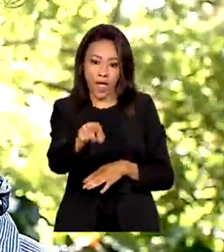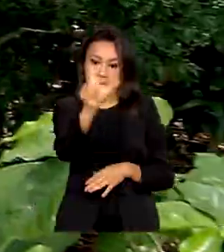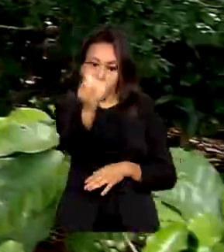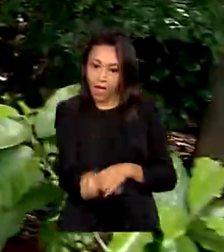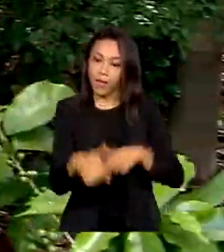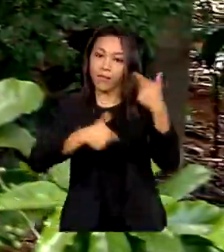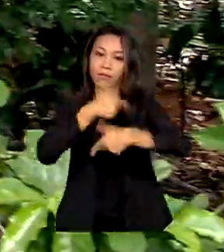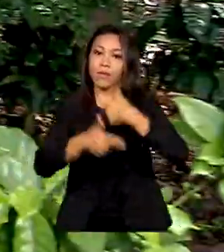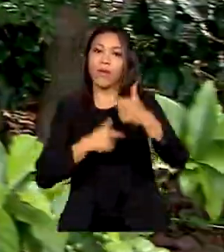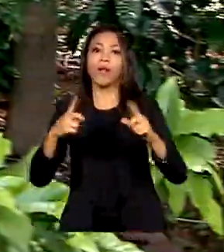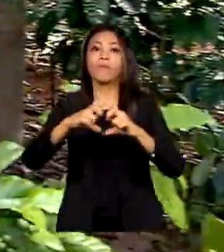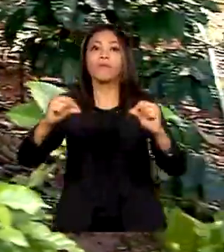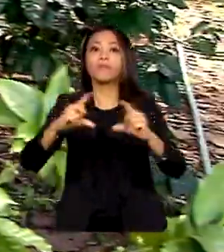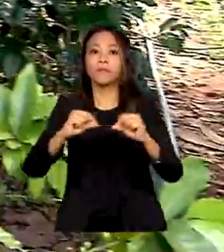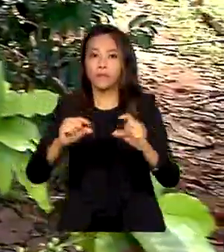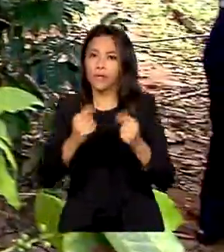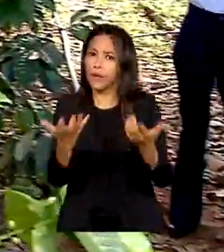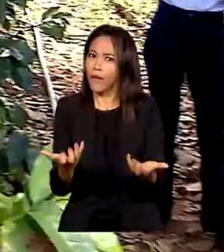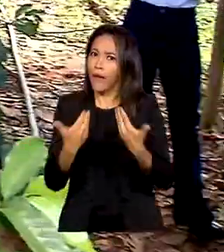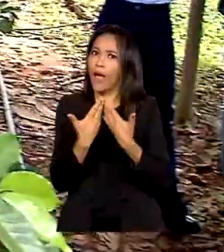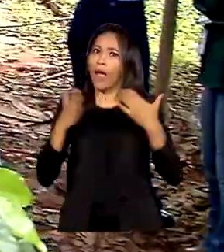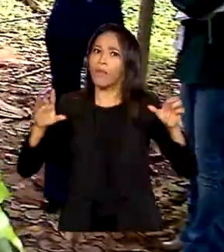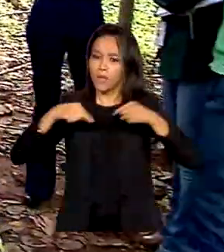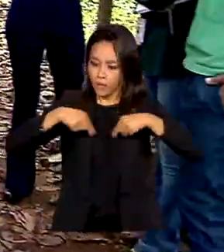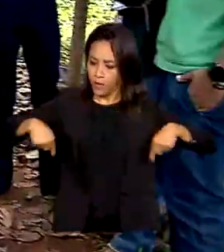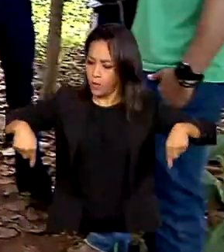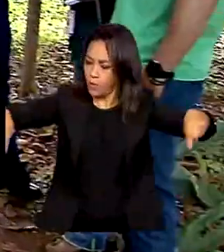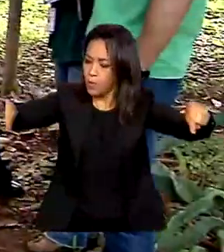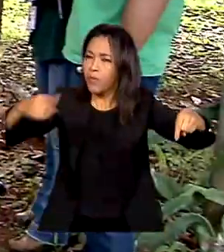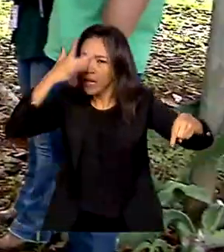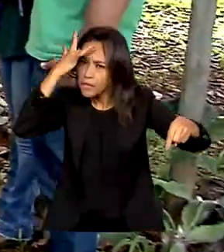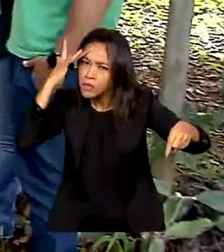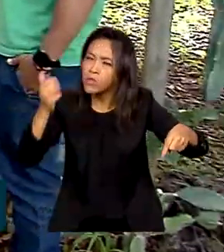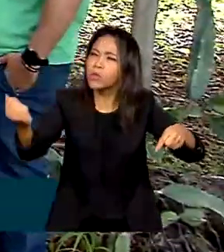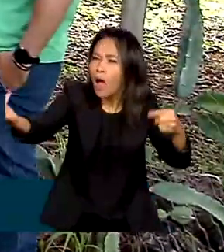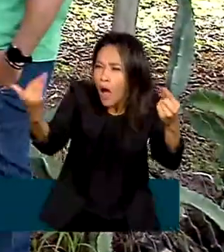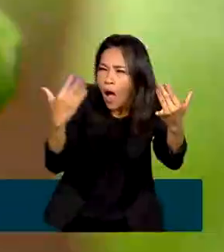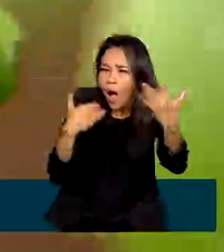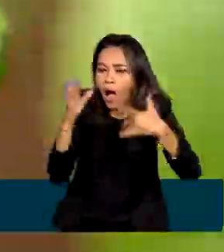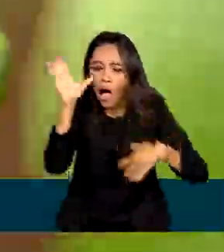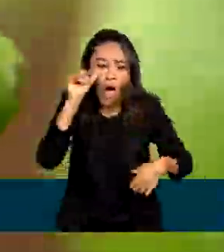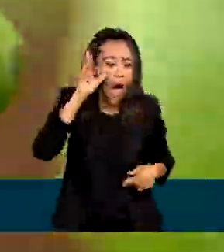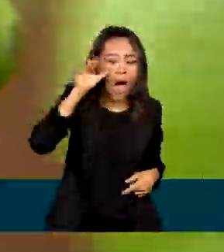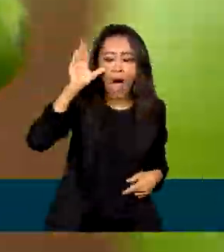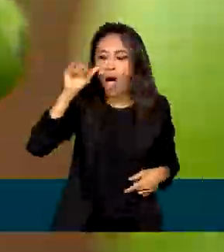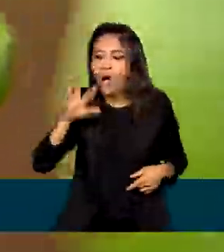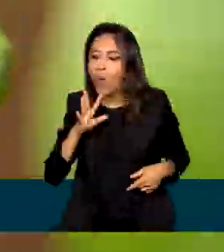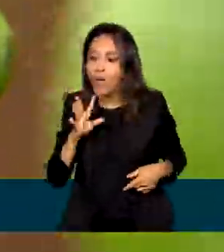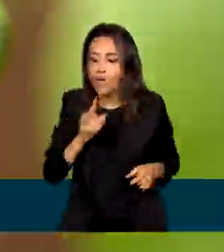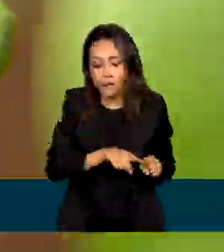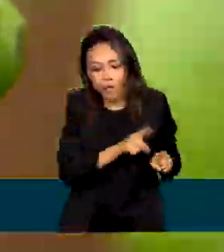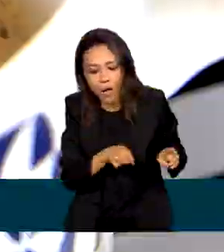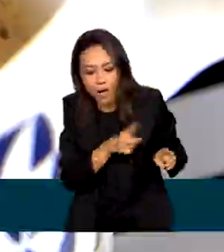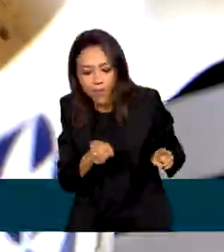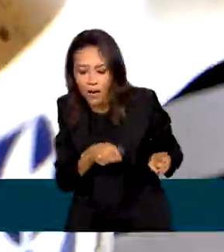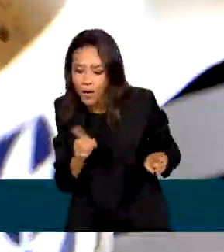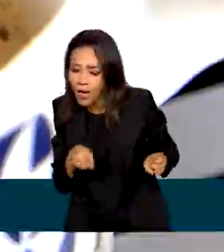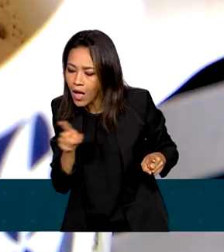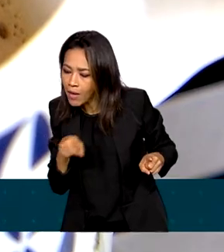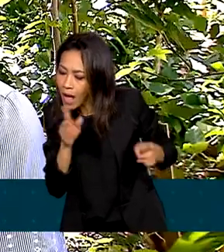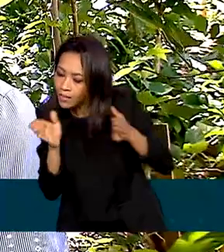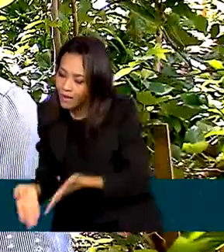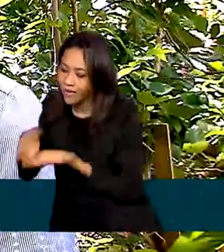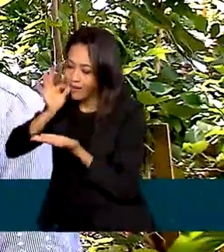Federal e quer abrir sua fazenda para que as pessoas possam acompanhar todo o processo do plantio à